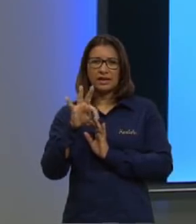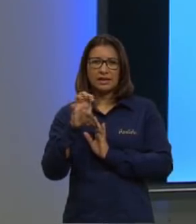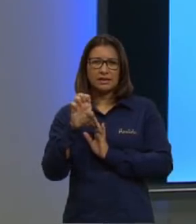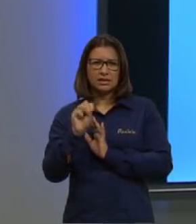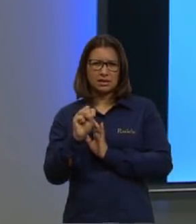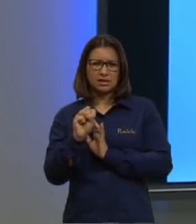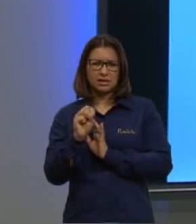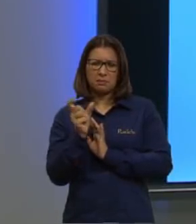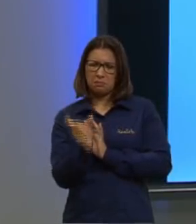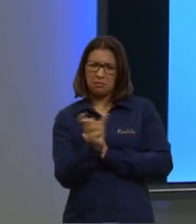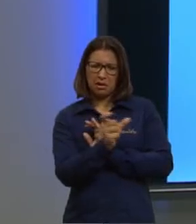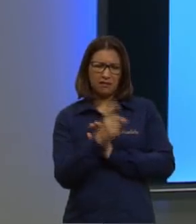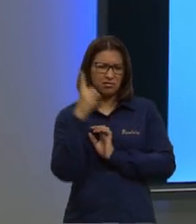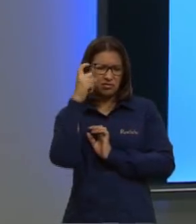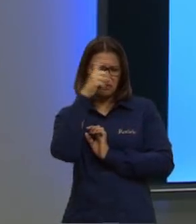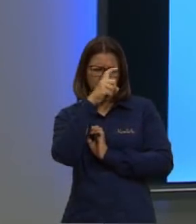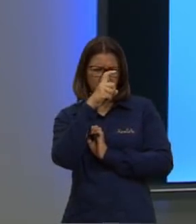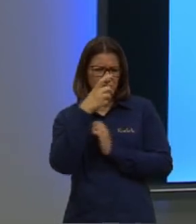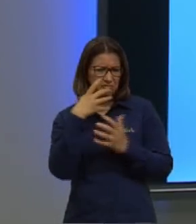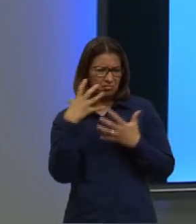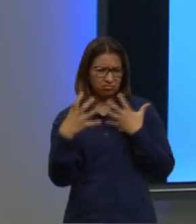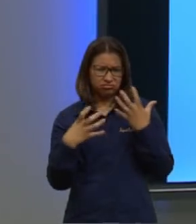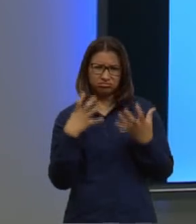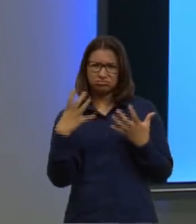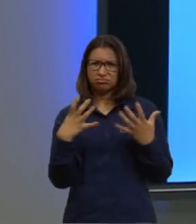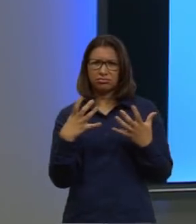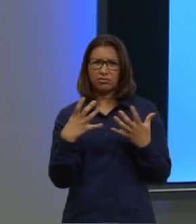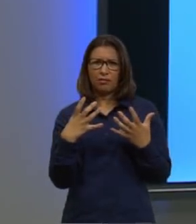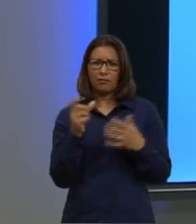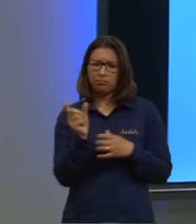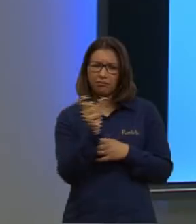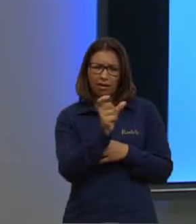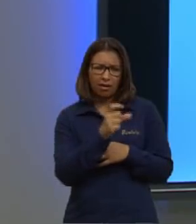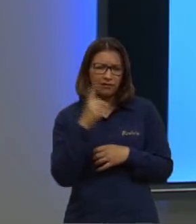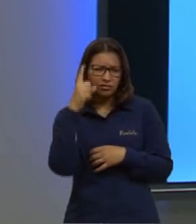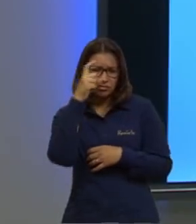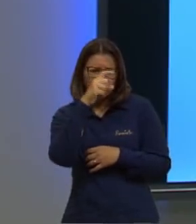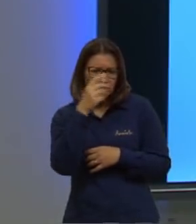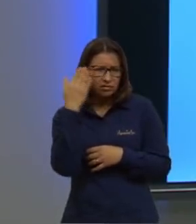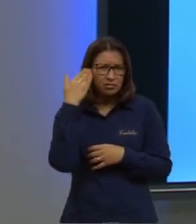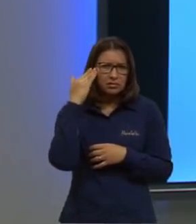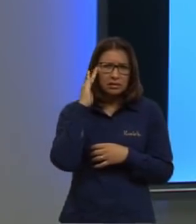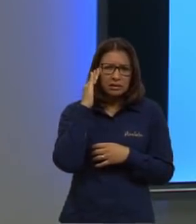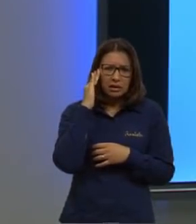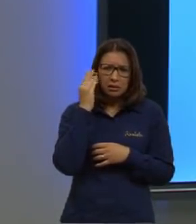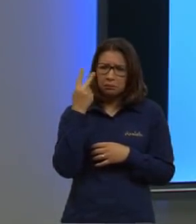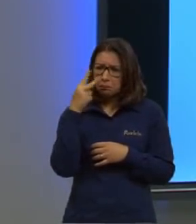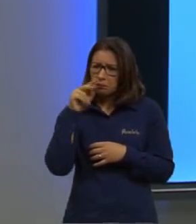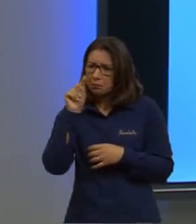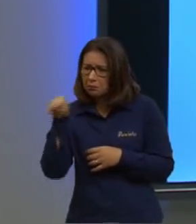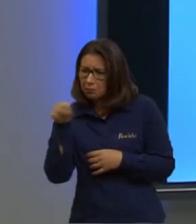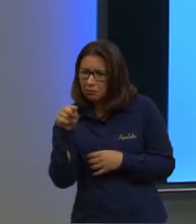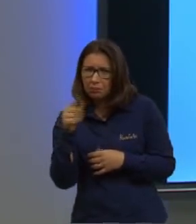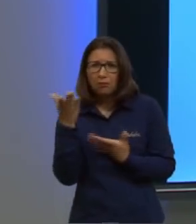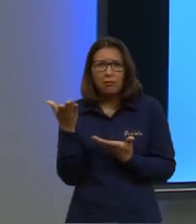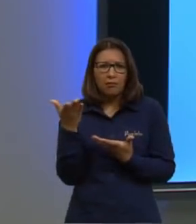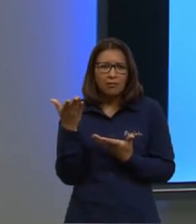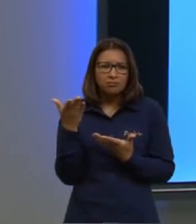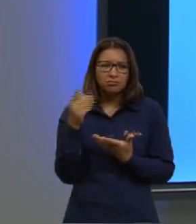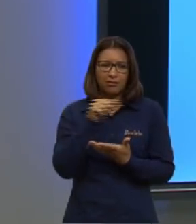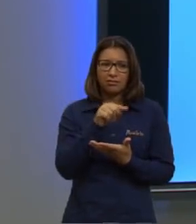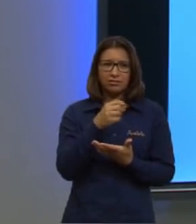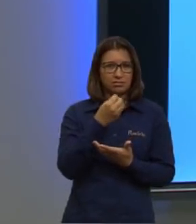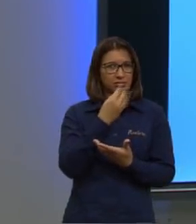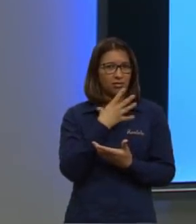Acho que justamente para confundir vocês aí vocês vão lá que tem mais palavra difícil deve ser essa aqui né? Pai, essa aqui tá ao